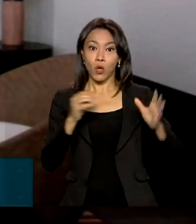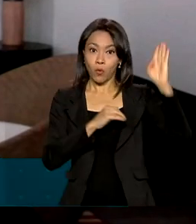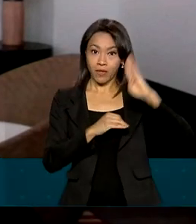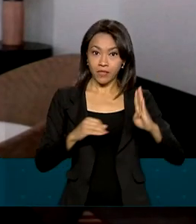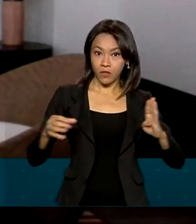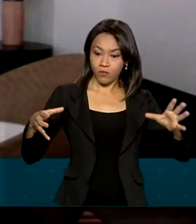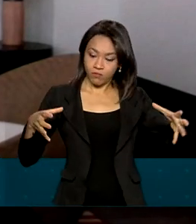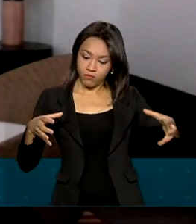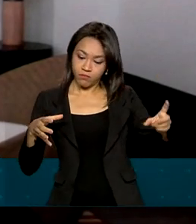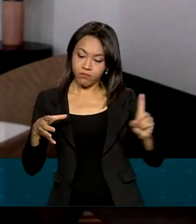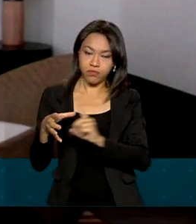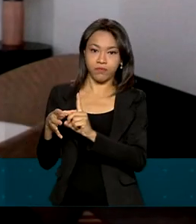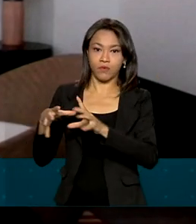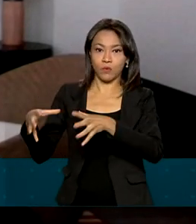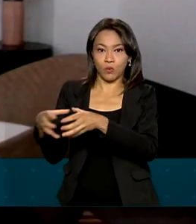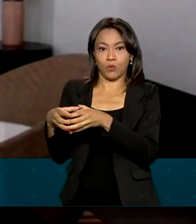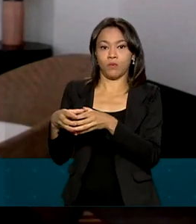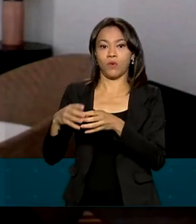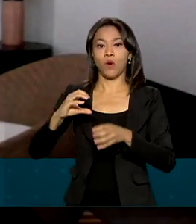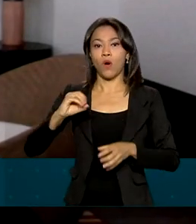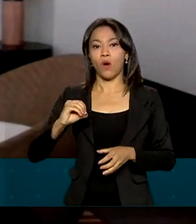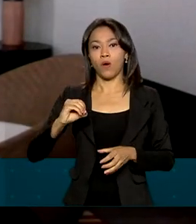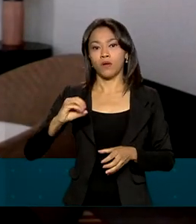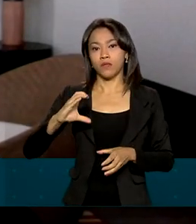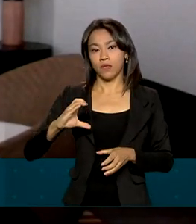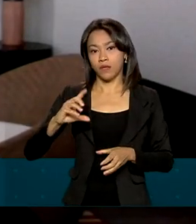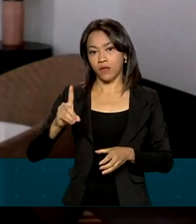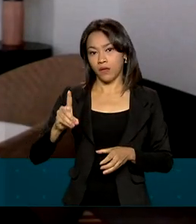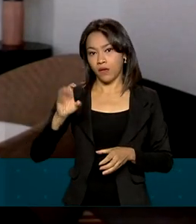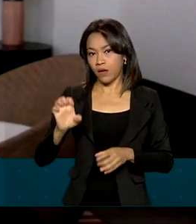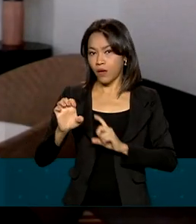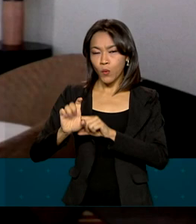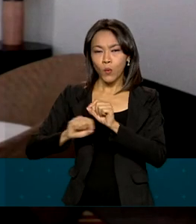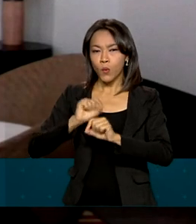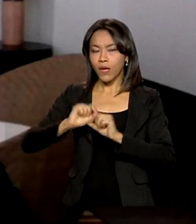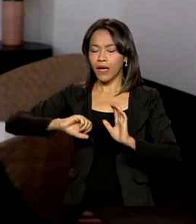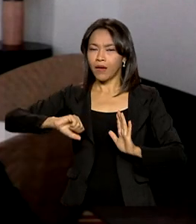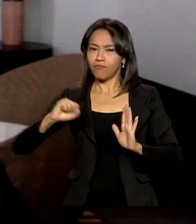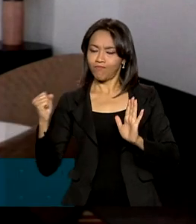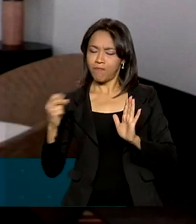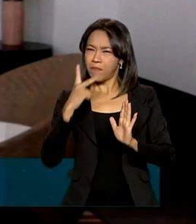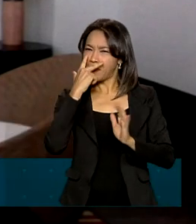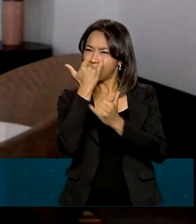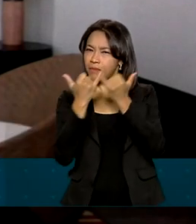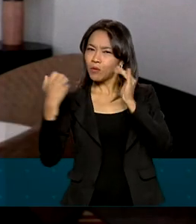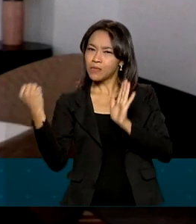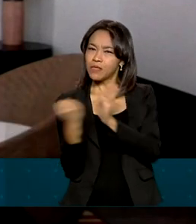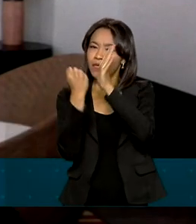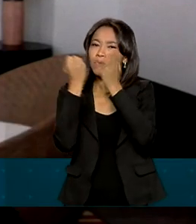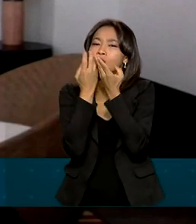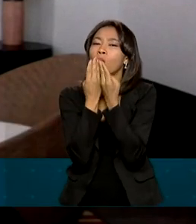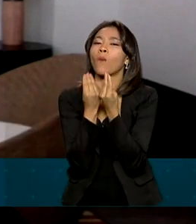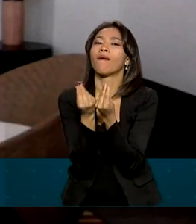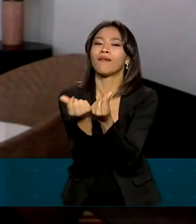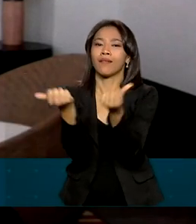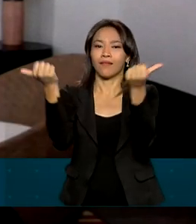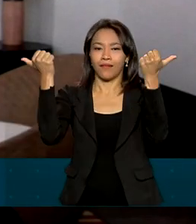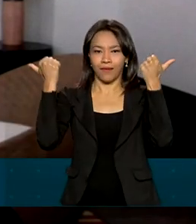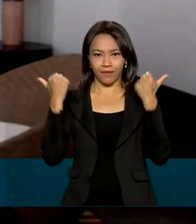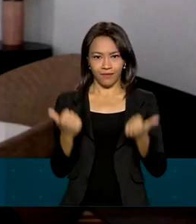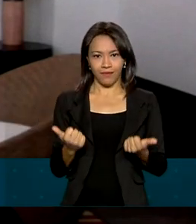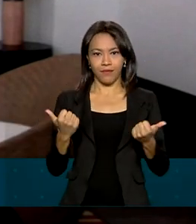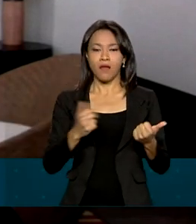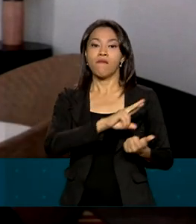OCDE, ela representa um selo de qualidade, mas mais do que isso. Quer dizer, que nos